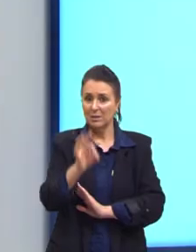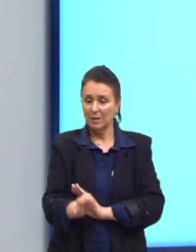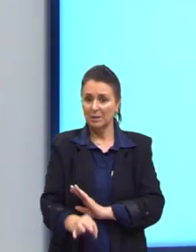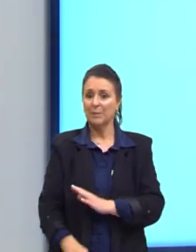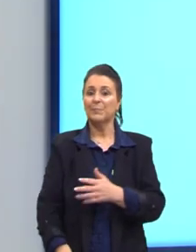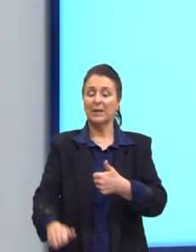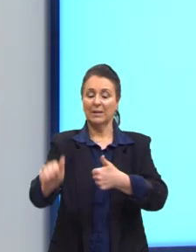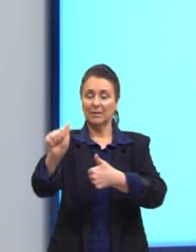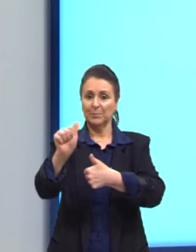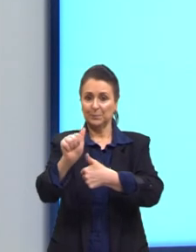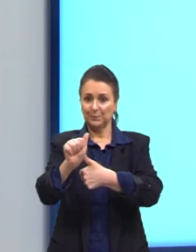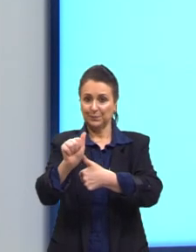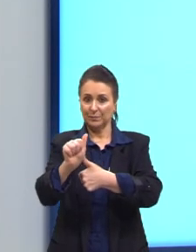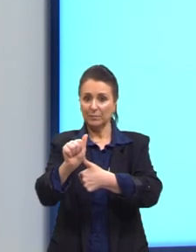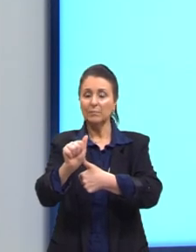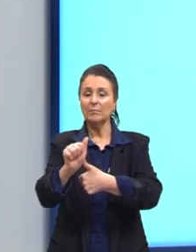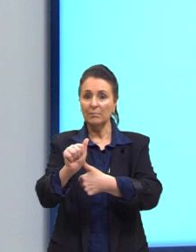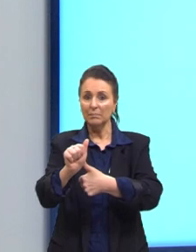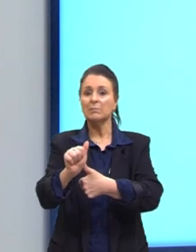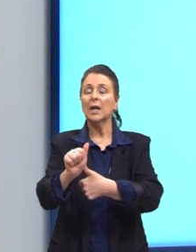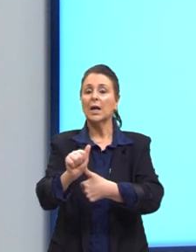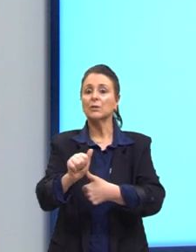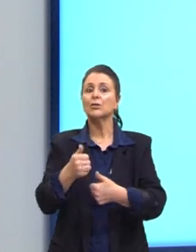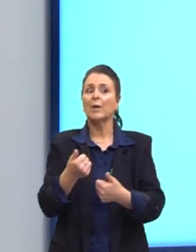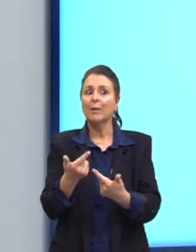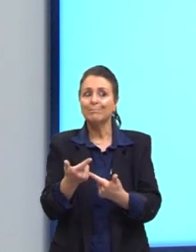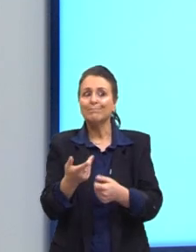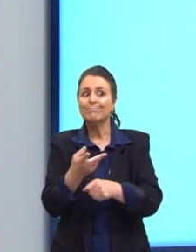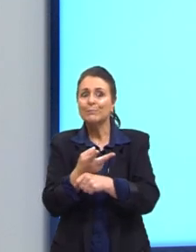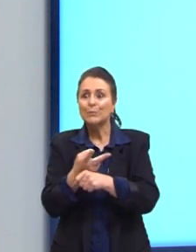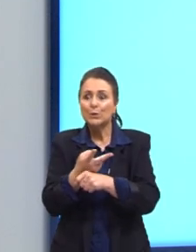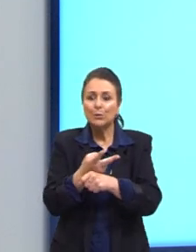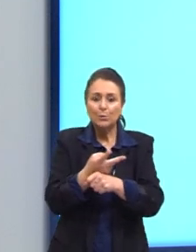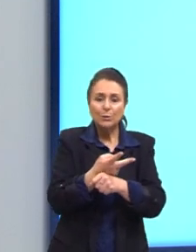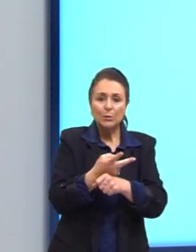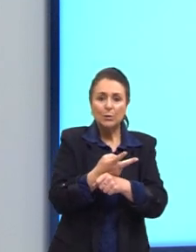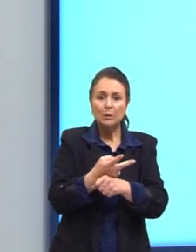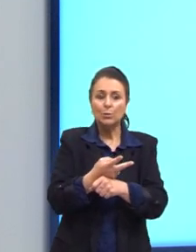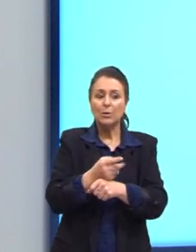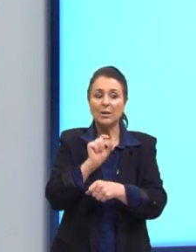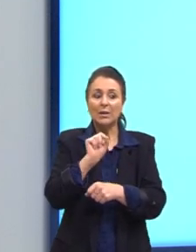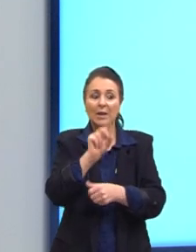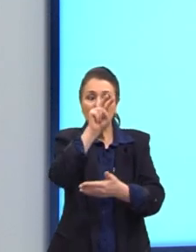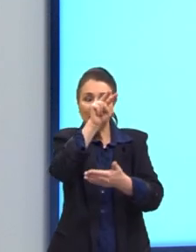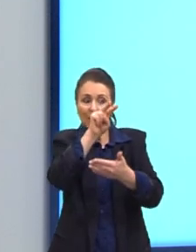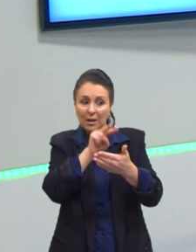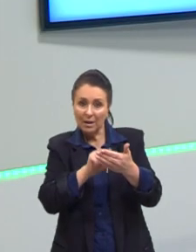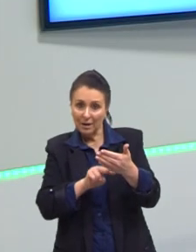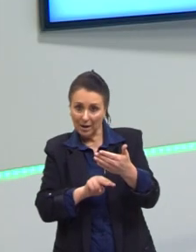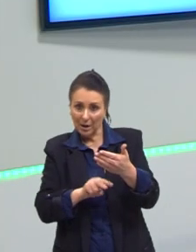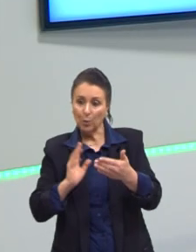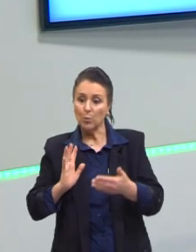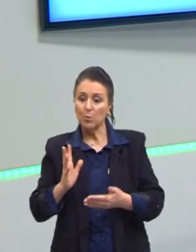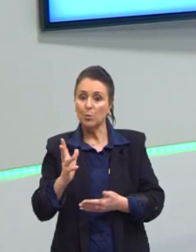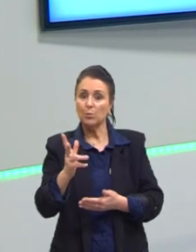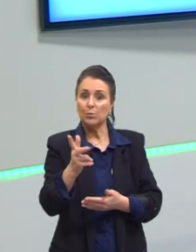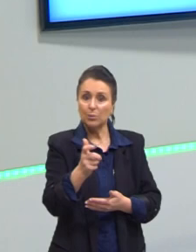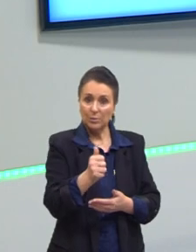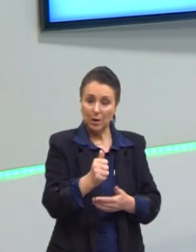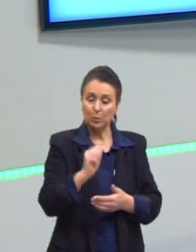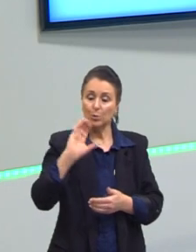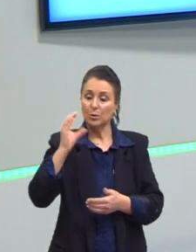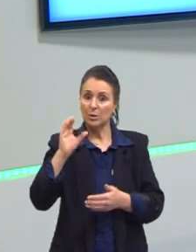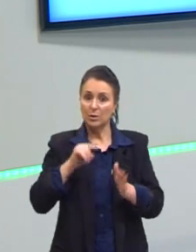a letra A. A gente está procurando que o leitor, ao olhar aqueles dados científicos,